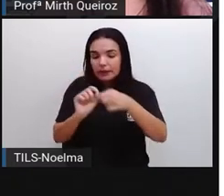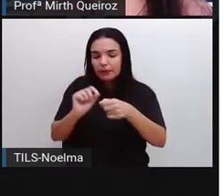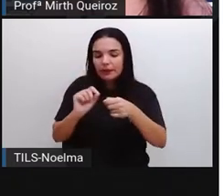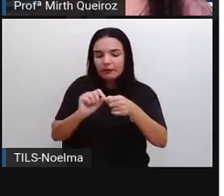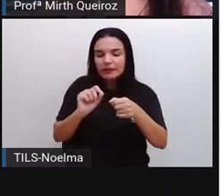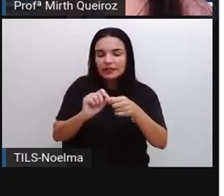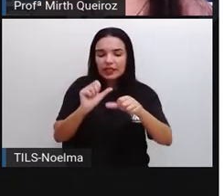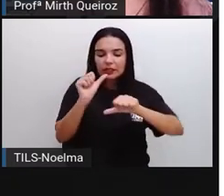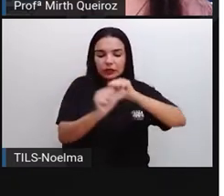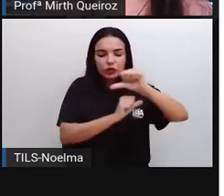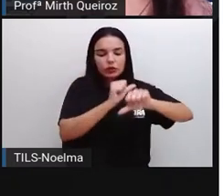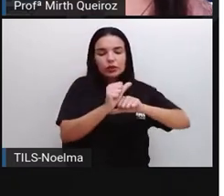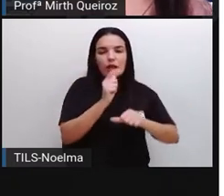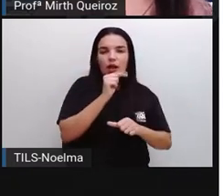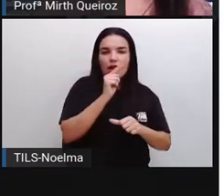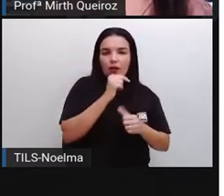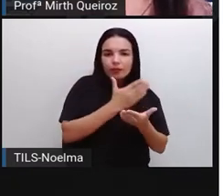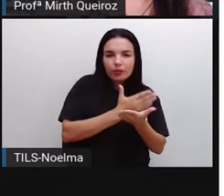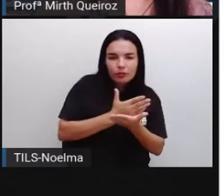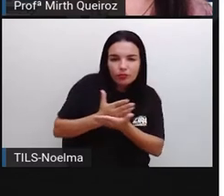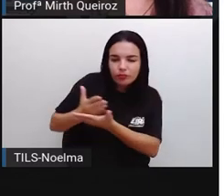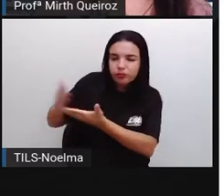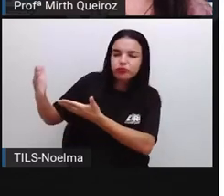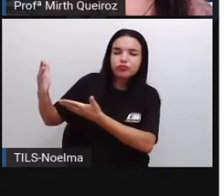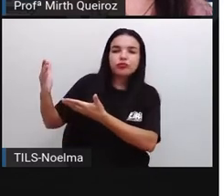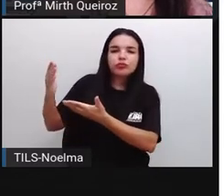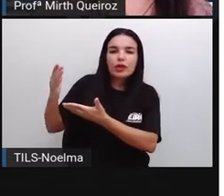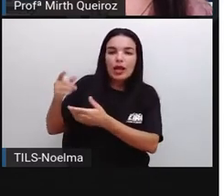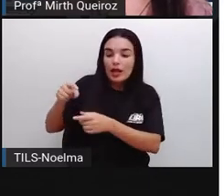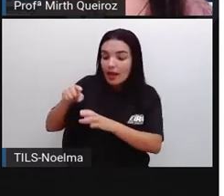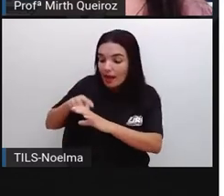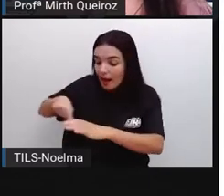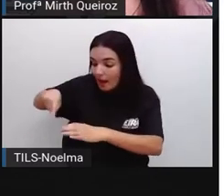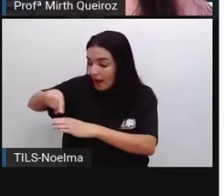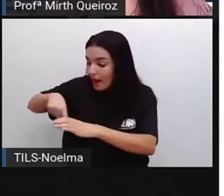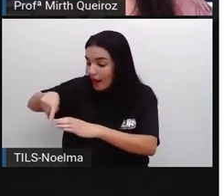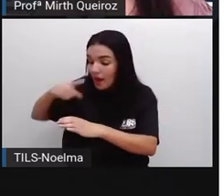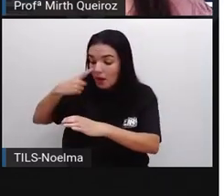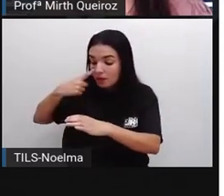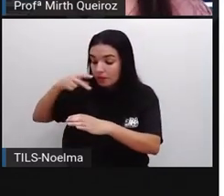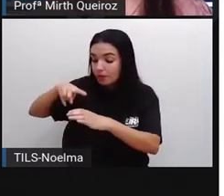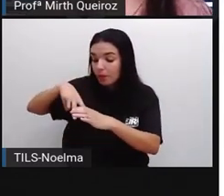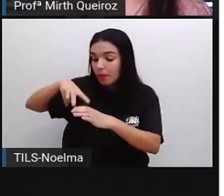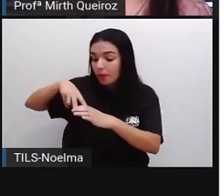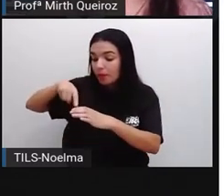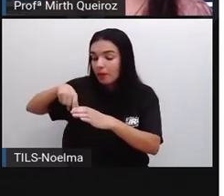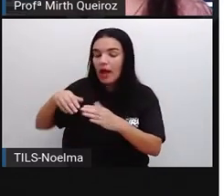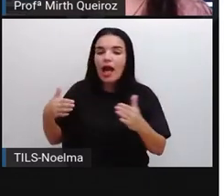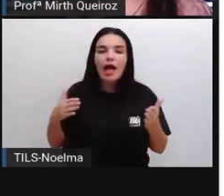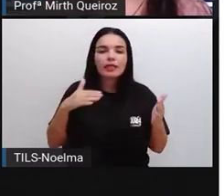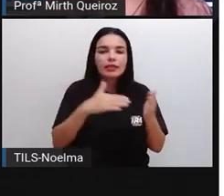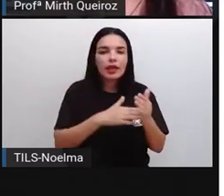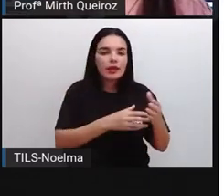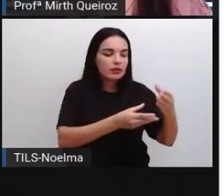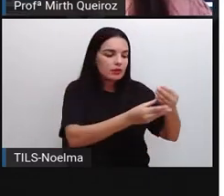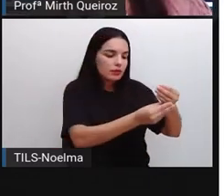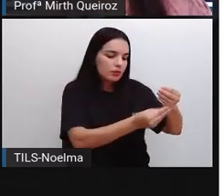esse processo desde a leitura do seu hidrômetro até a impressão das contas.